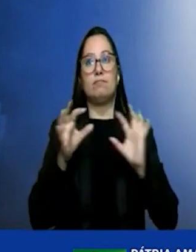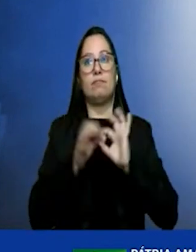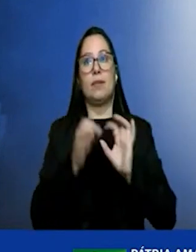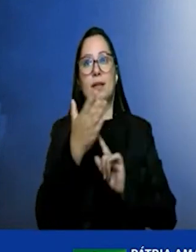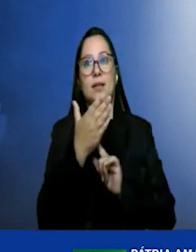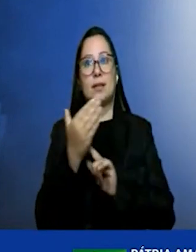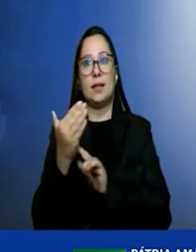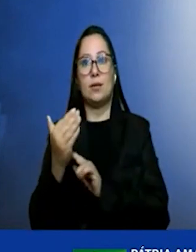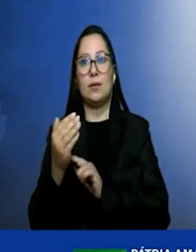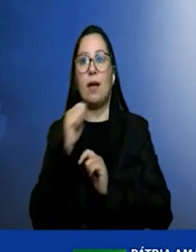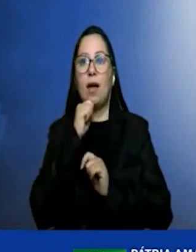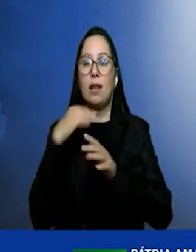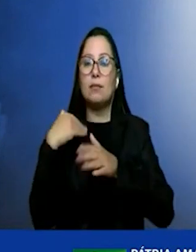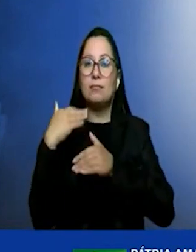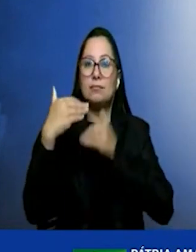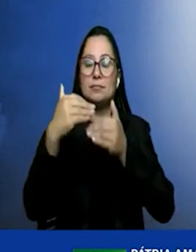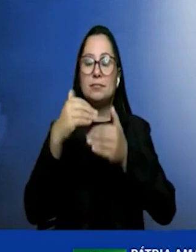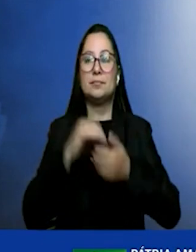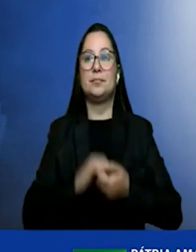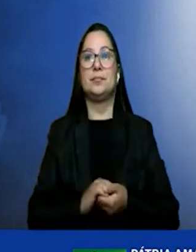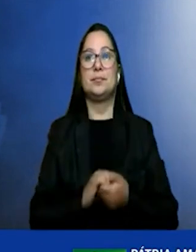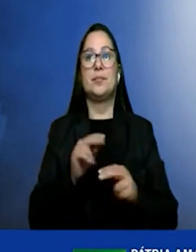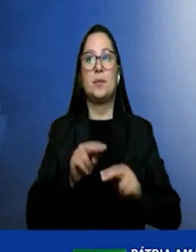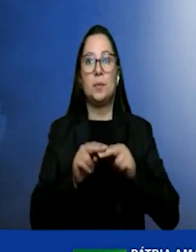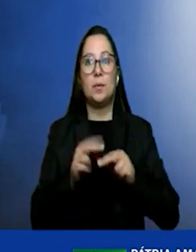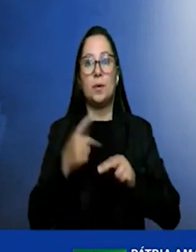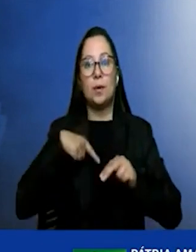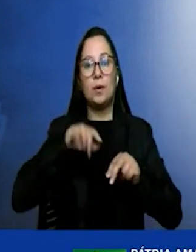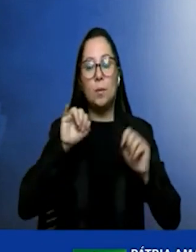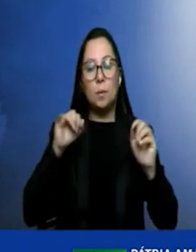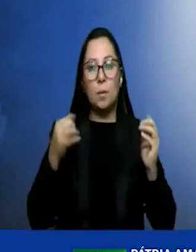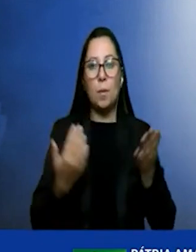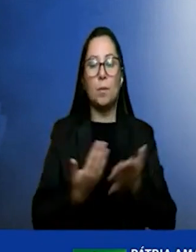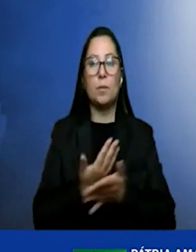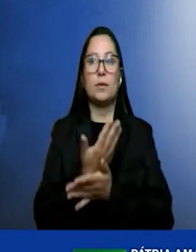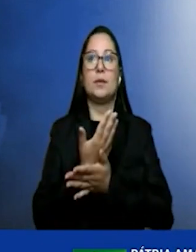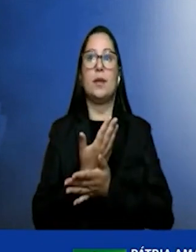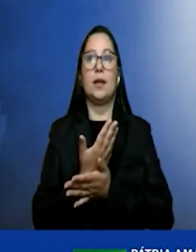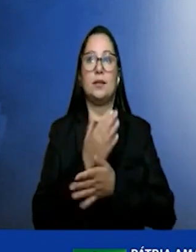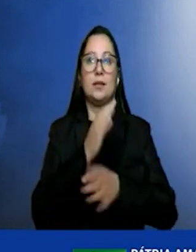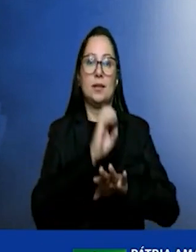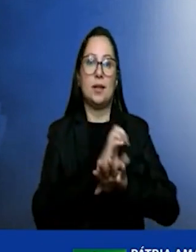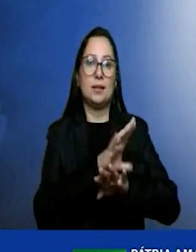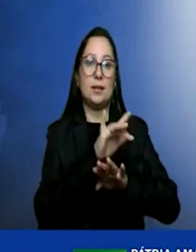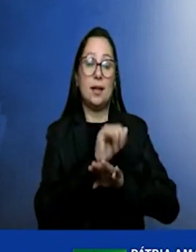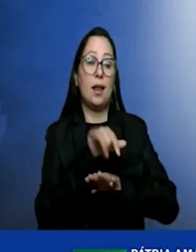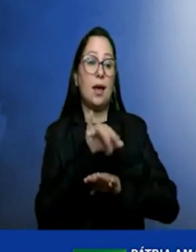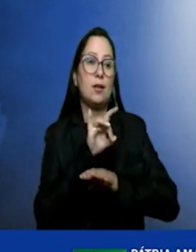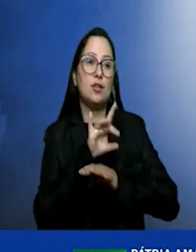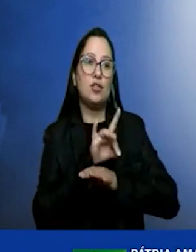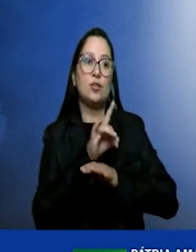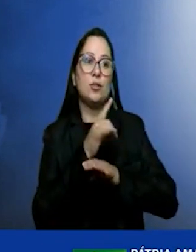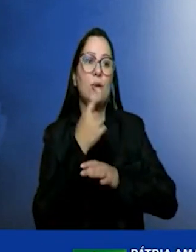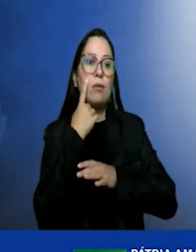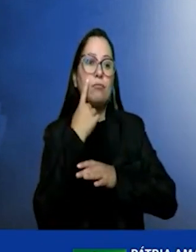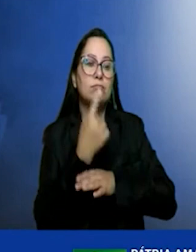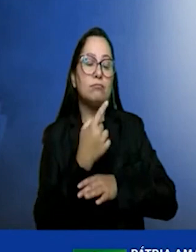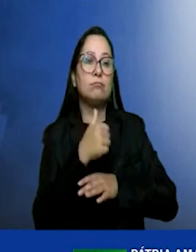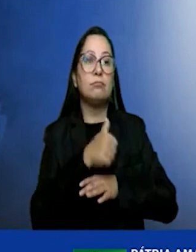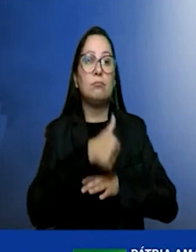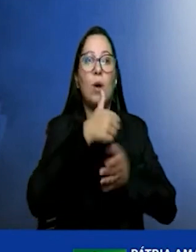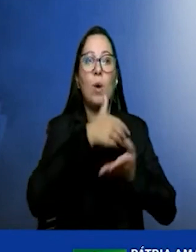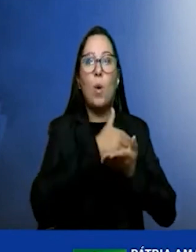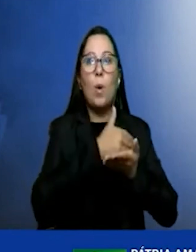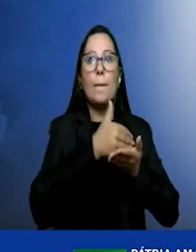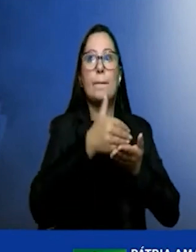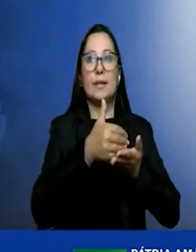desenvolvidas essa é uma grande oportunidade o Ceará apenas foi a atração inicial pelas condições